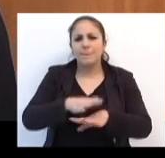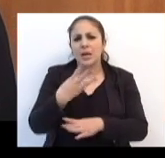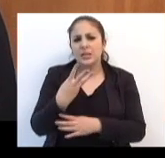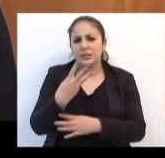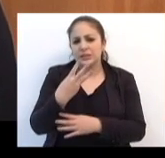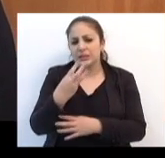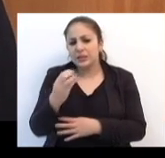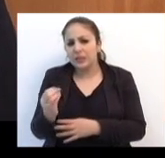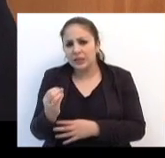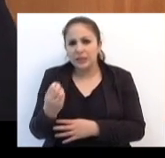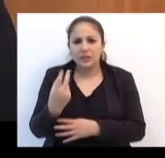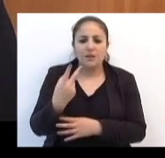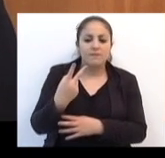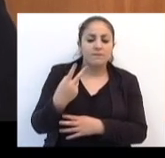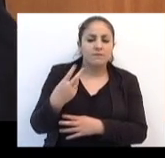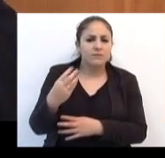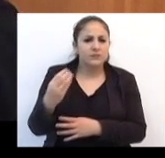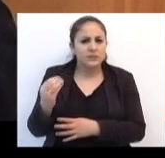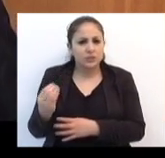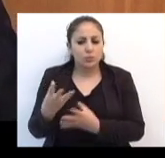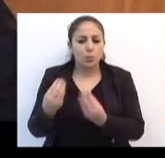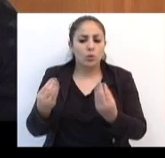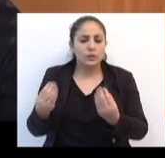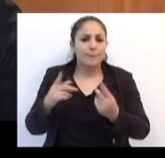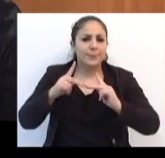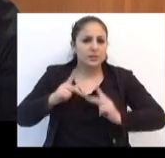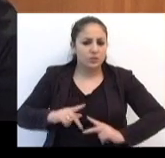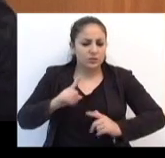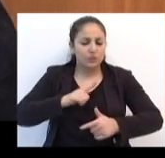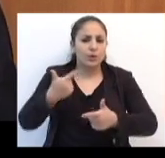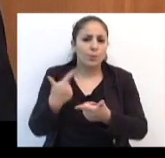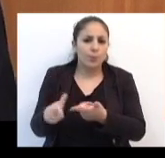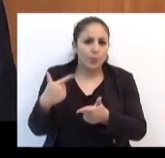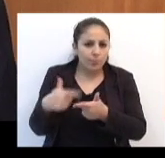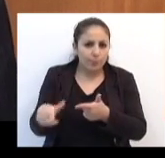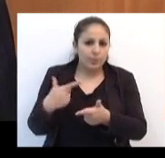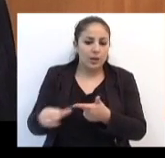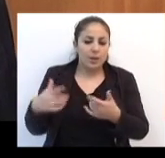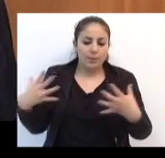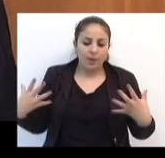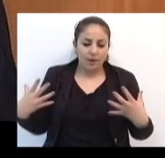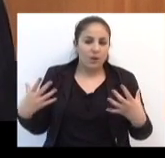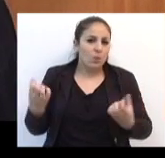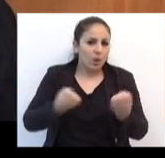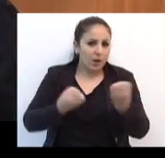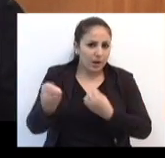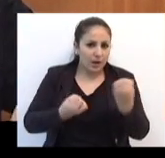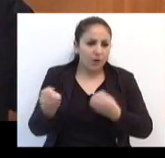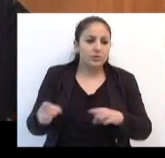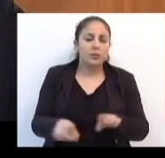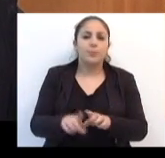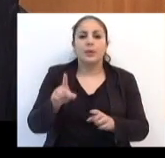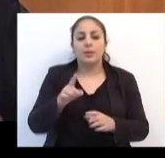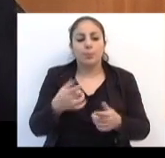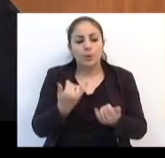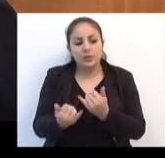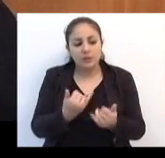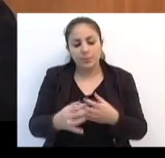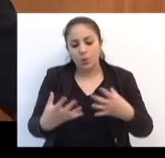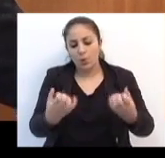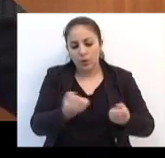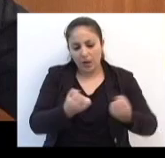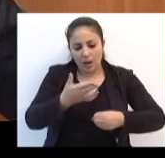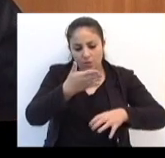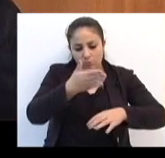de 30 vítimas, múltiplas vítimas. Vai ter desencarceramento de vítimas, então vai ser cortado um carro, vai ser